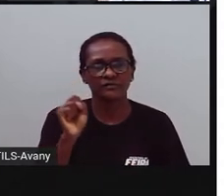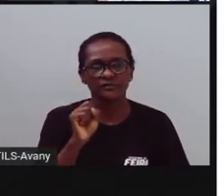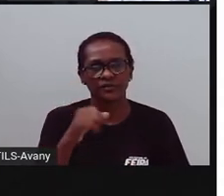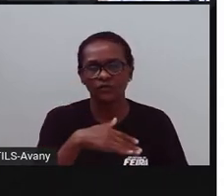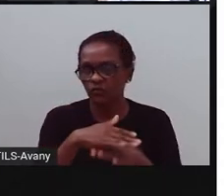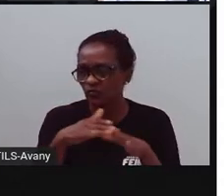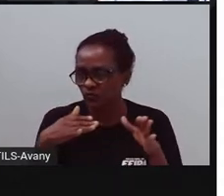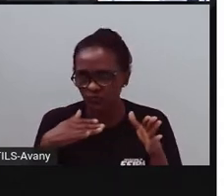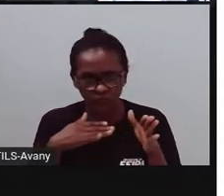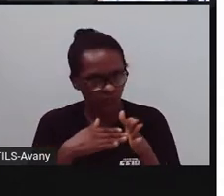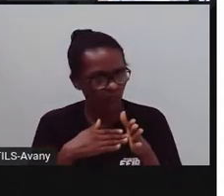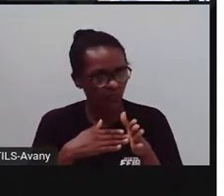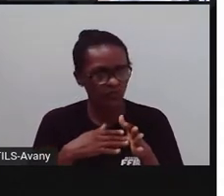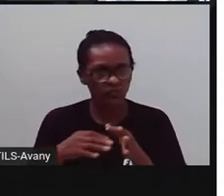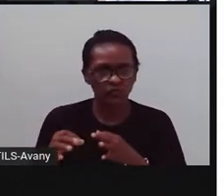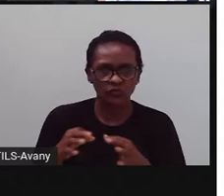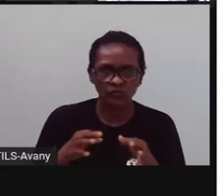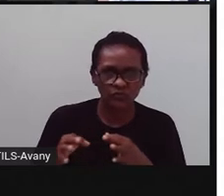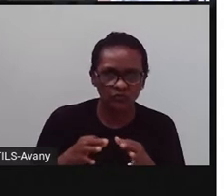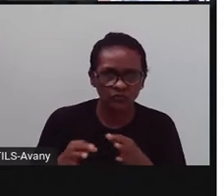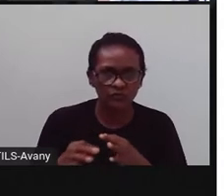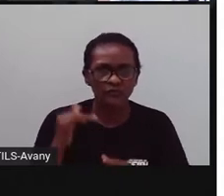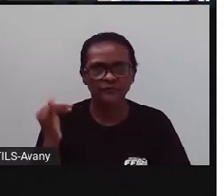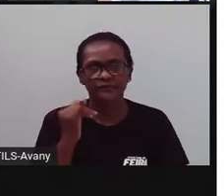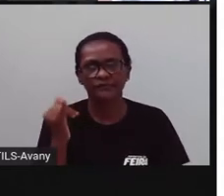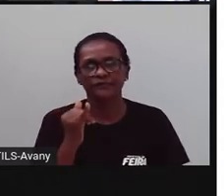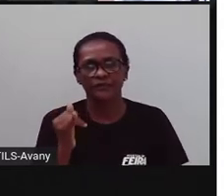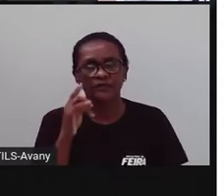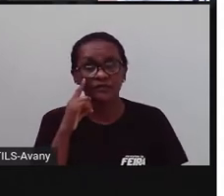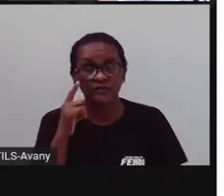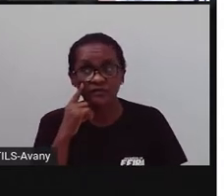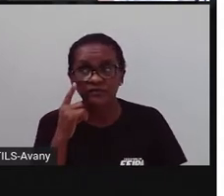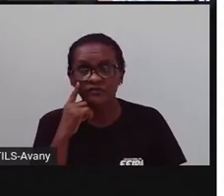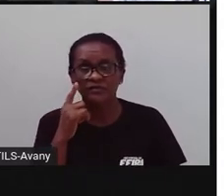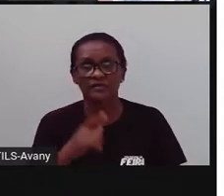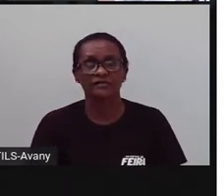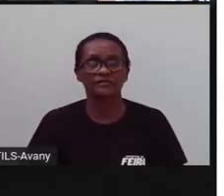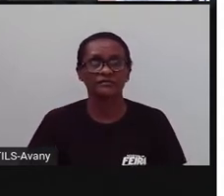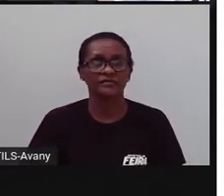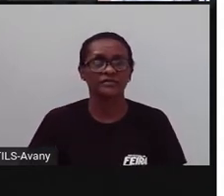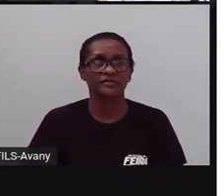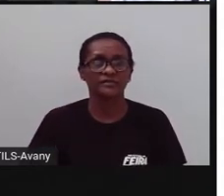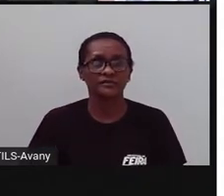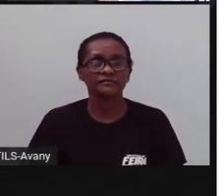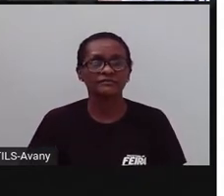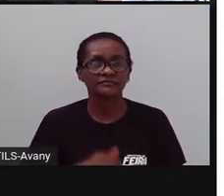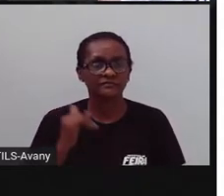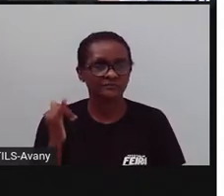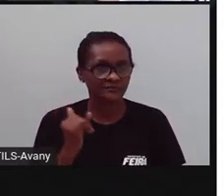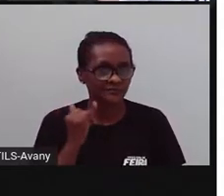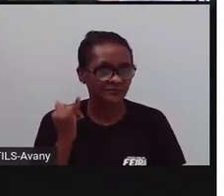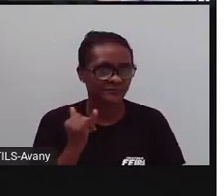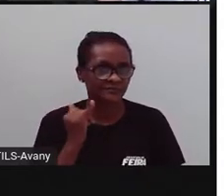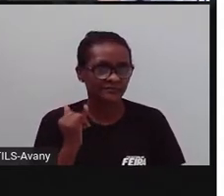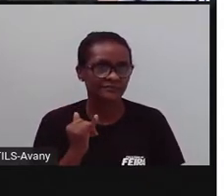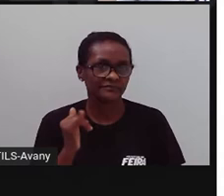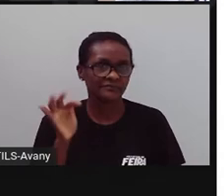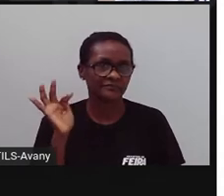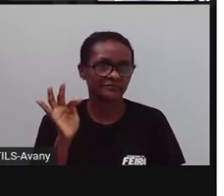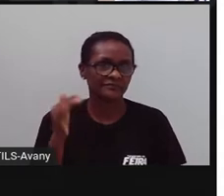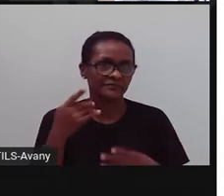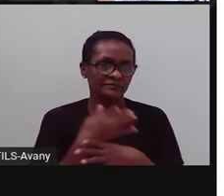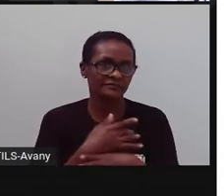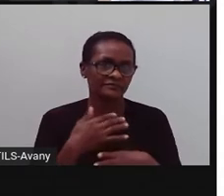órgãos públicos aqui da nossa cidade, vocês vão encontrar esse brasão, né? Que é a marca da nossa cidade, certo?